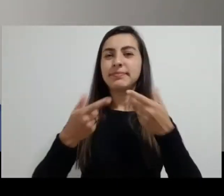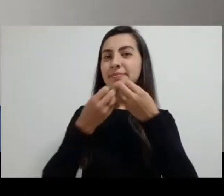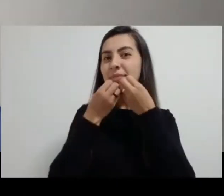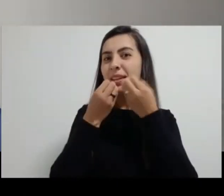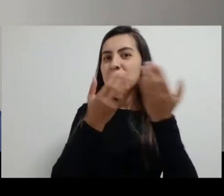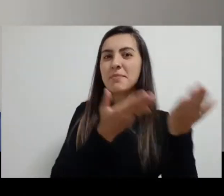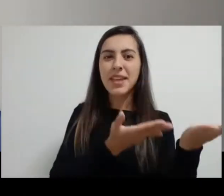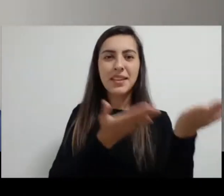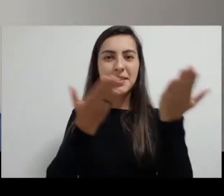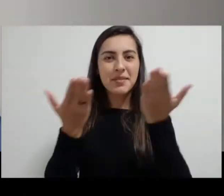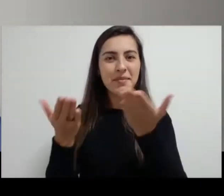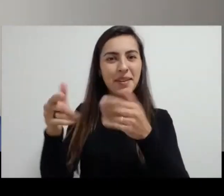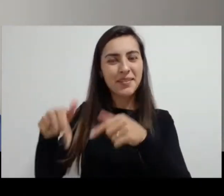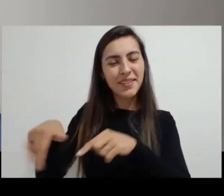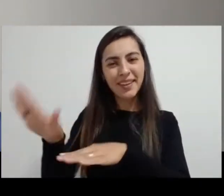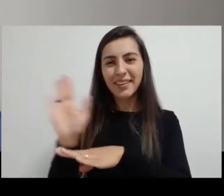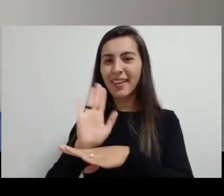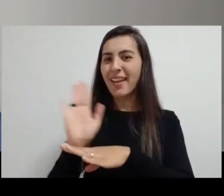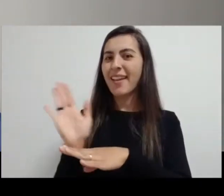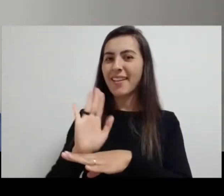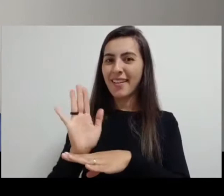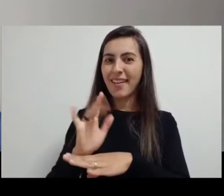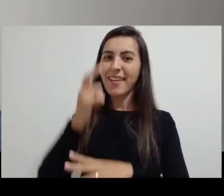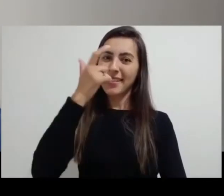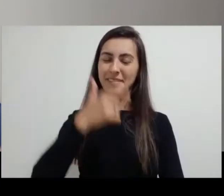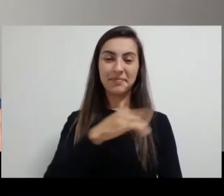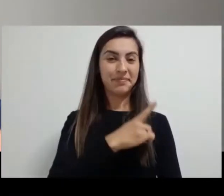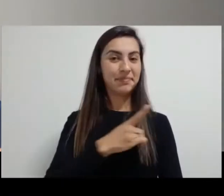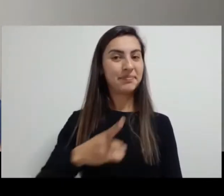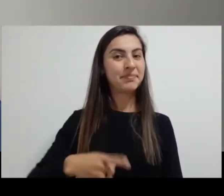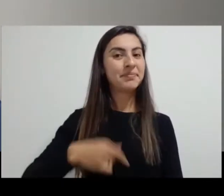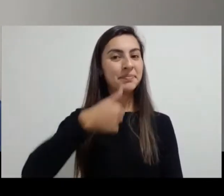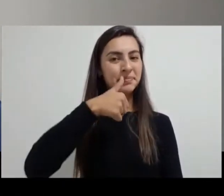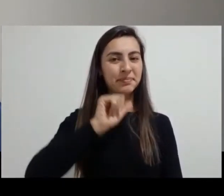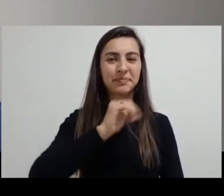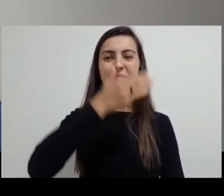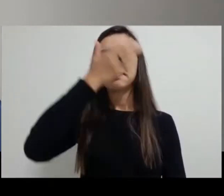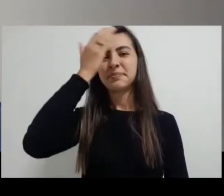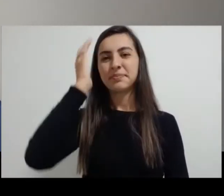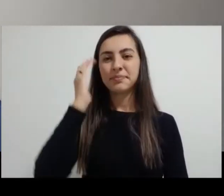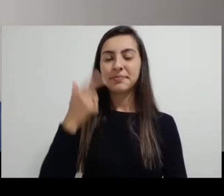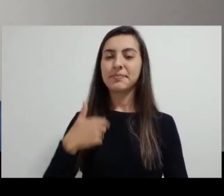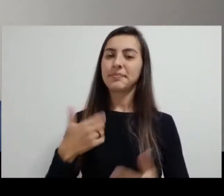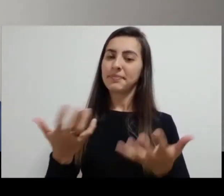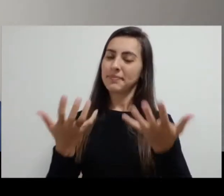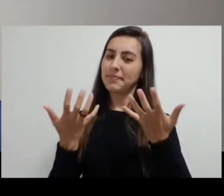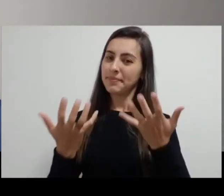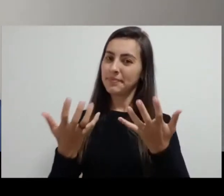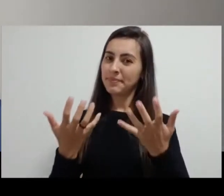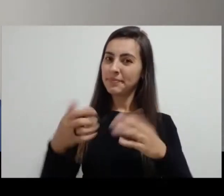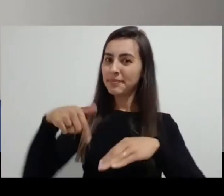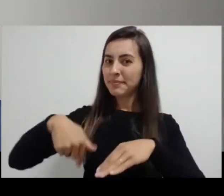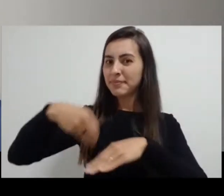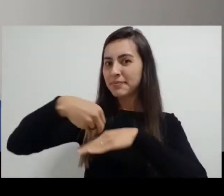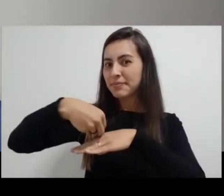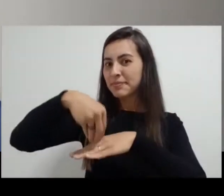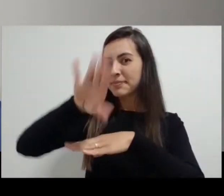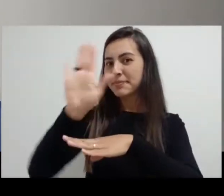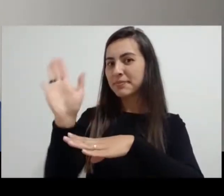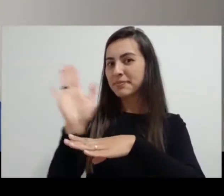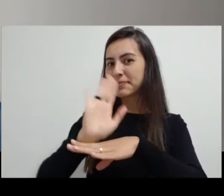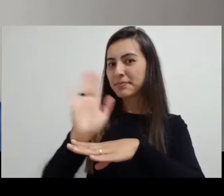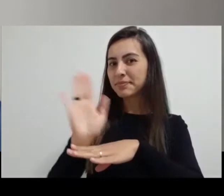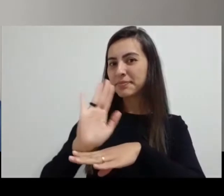Seja galhardamente bem-vindo a este canal. Eu sou o Diácono Cleverson e quero hoje